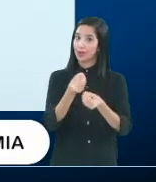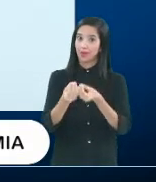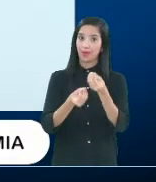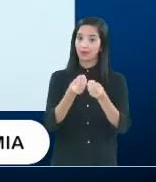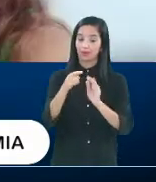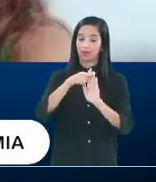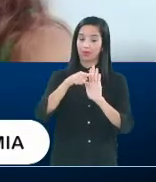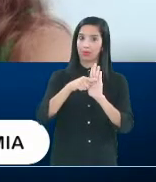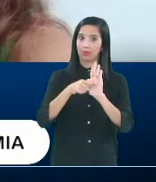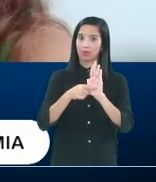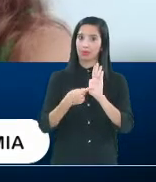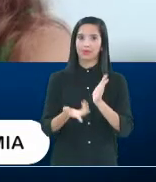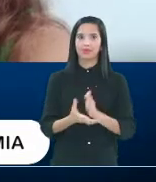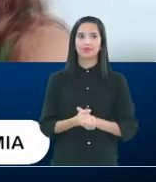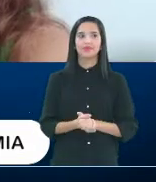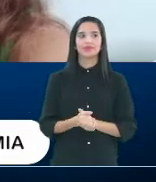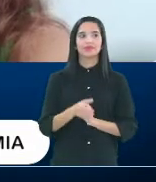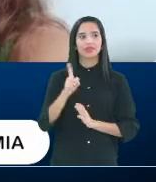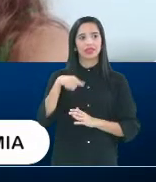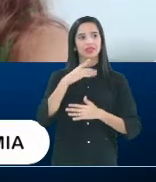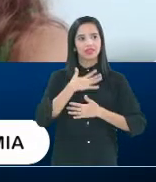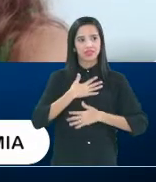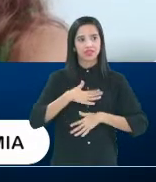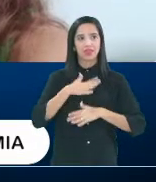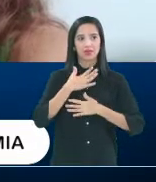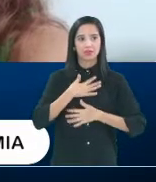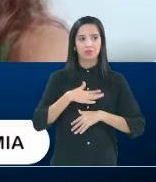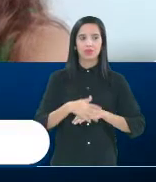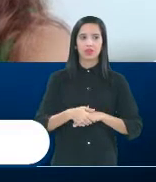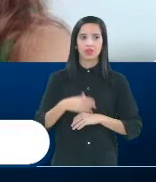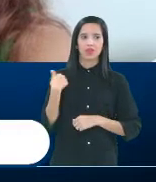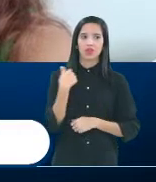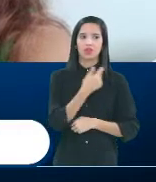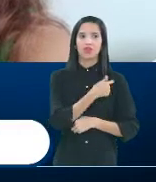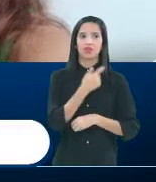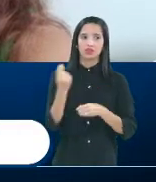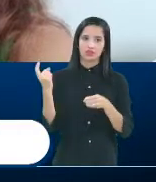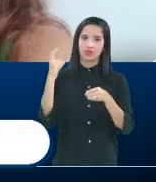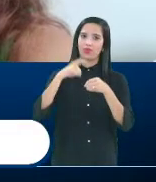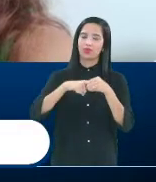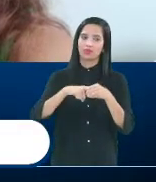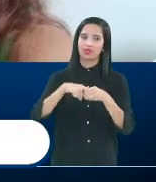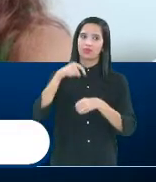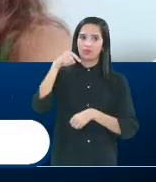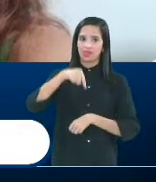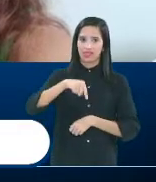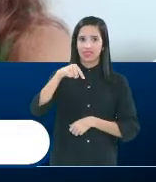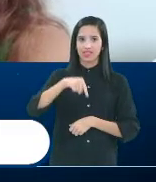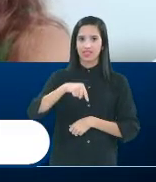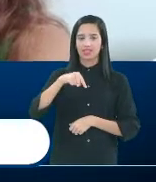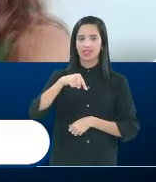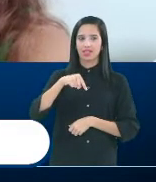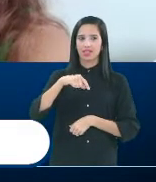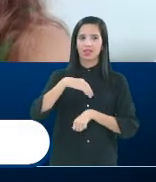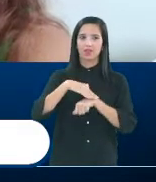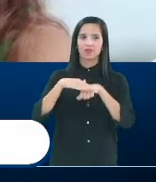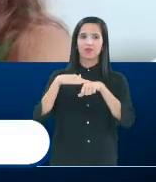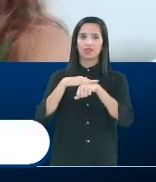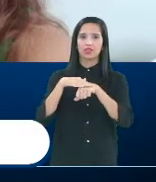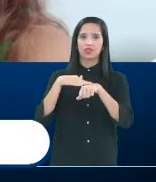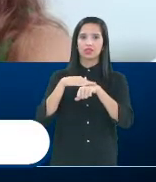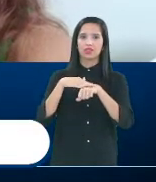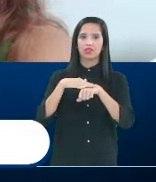manter a calma e estar consciente. Doutora, daqui a pouquinho, no segundo bloco, nós vamos estar de volta falando um pouco